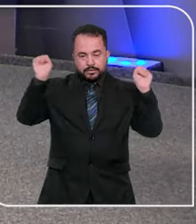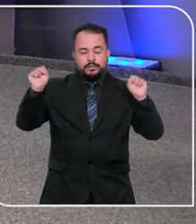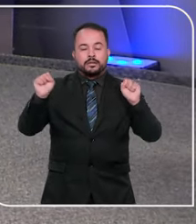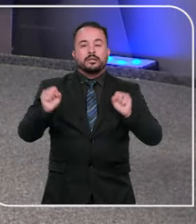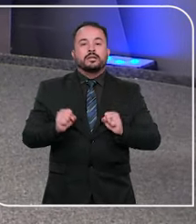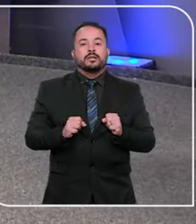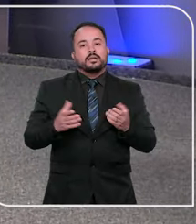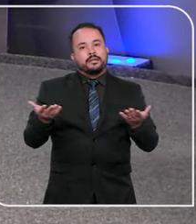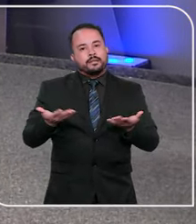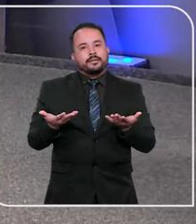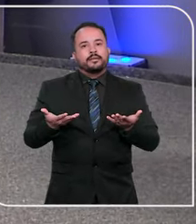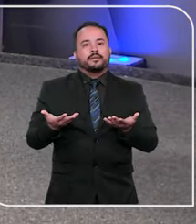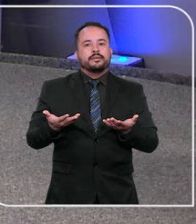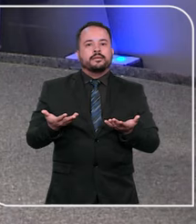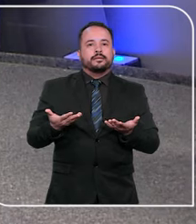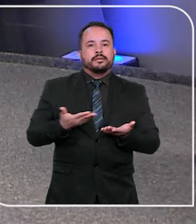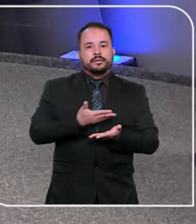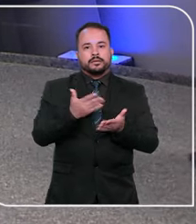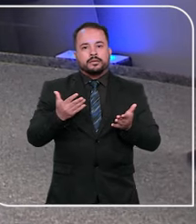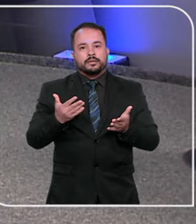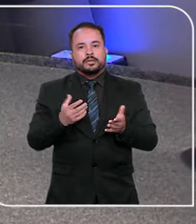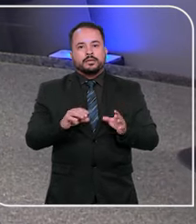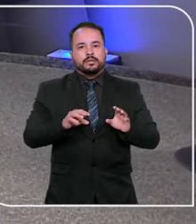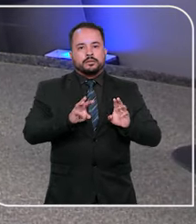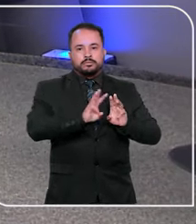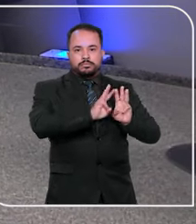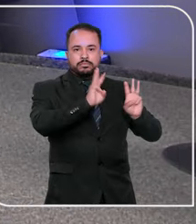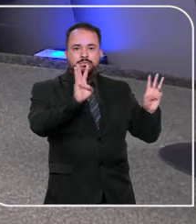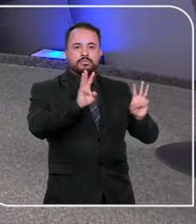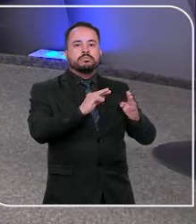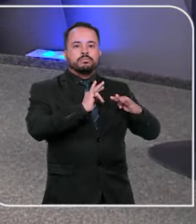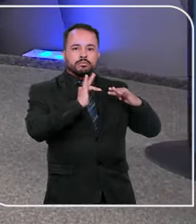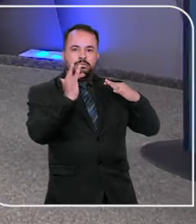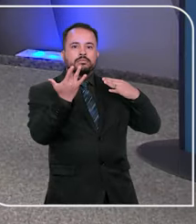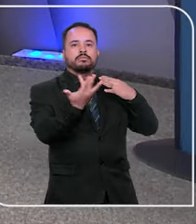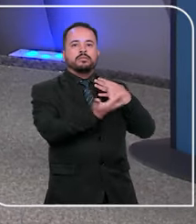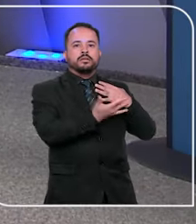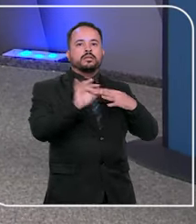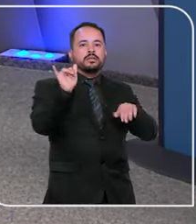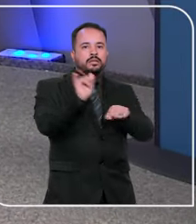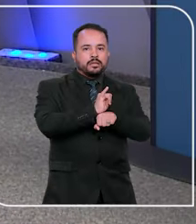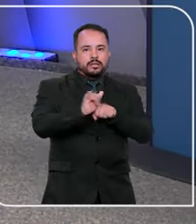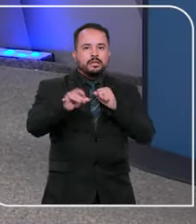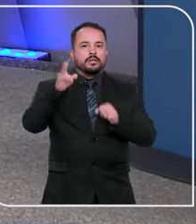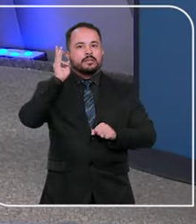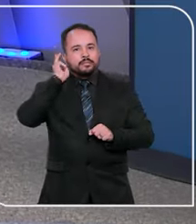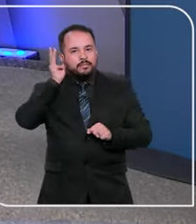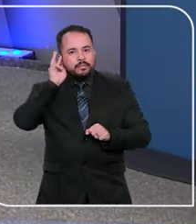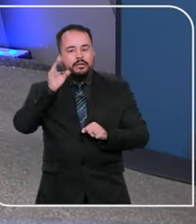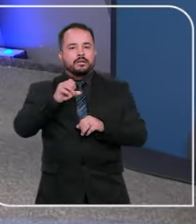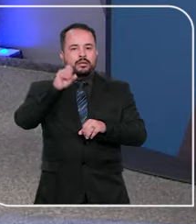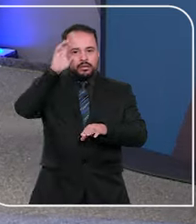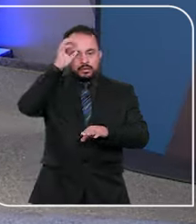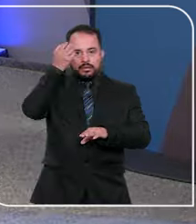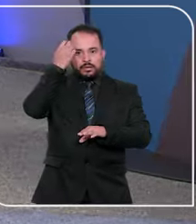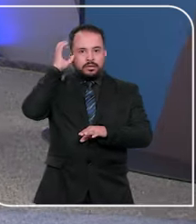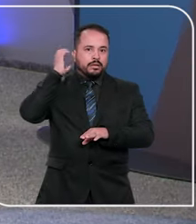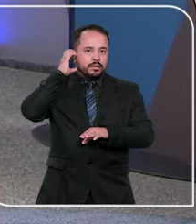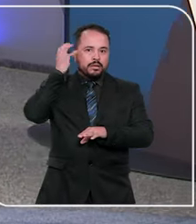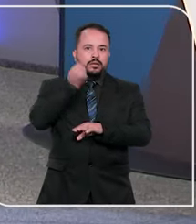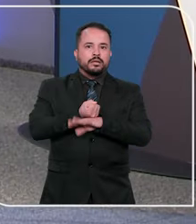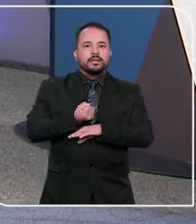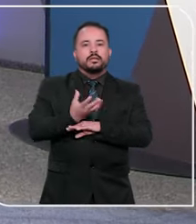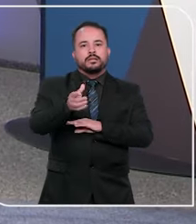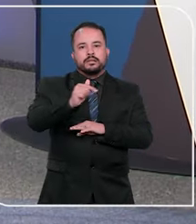no Tribunal E vamos ficando por aqui Siga a gente nas redes sociais Youtube e podcast do